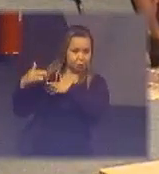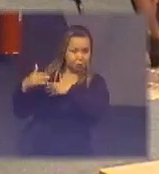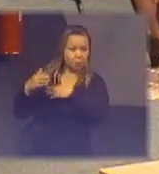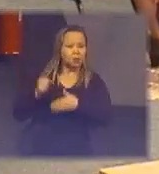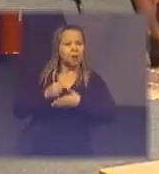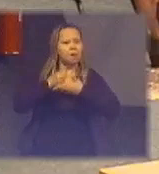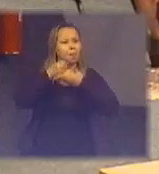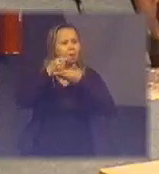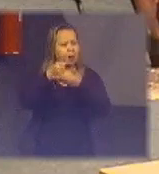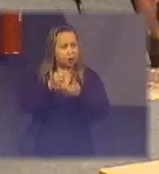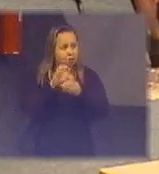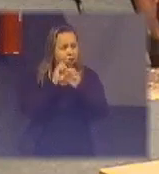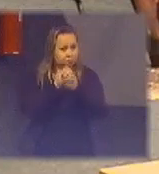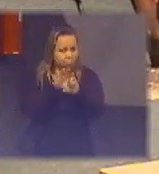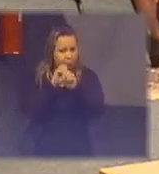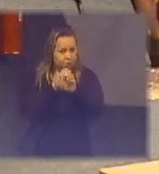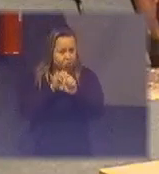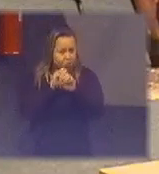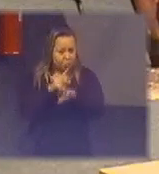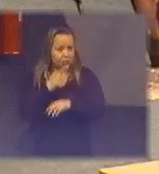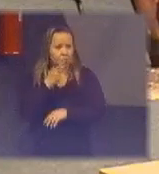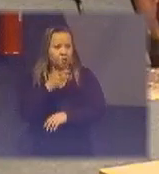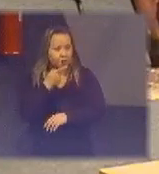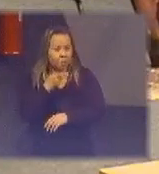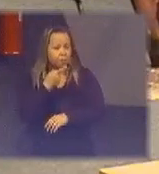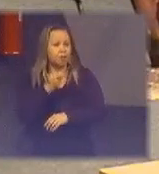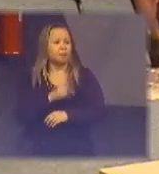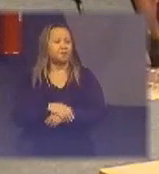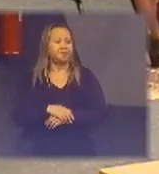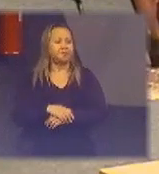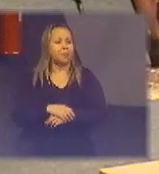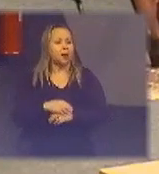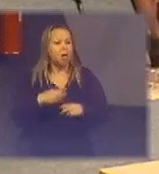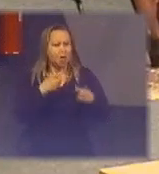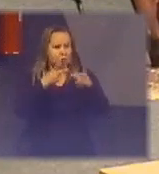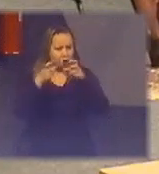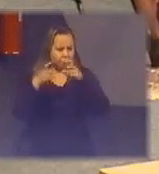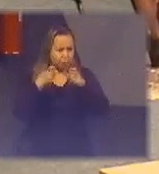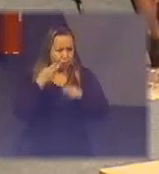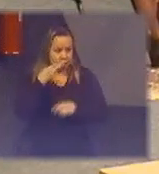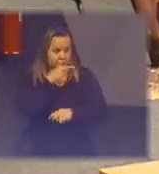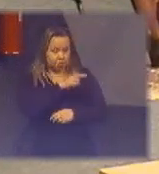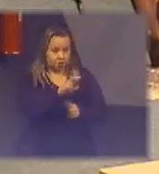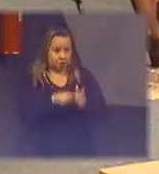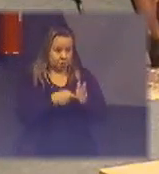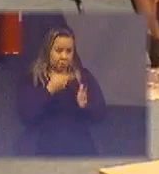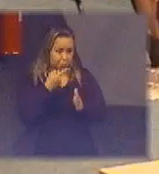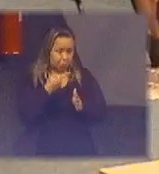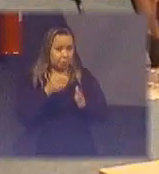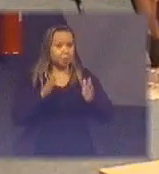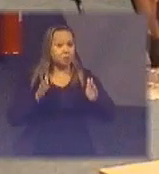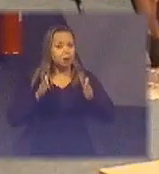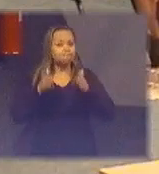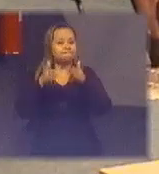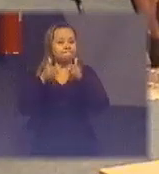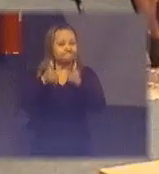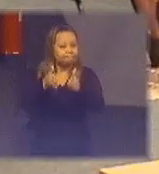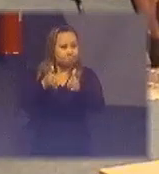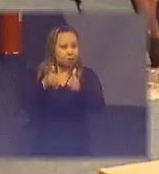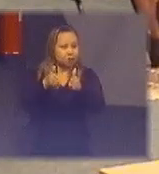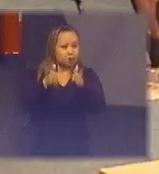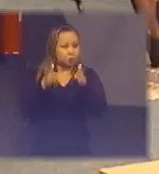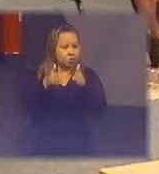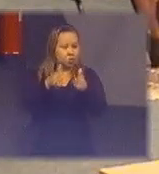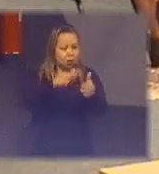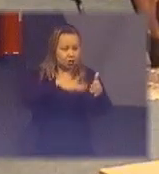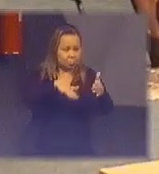oferecendo enfim tem uns colegas que oferecem mas eu vejo dessa forma então a primeira resposta a tua pergunta é tem que ser direcionada a questão